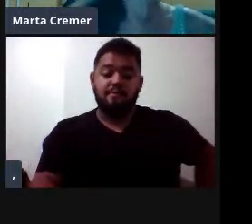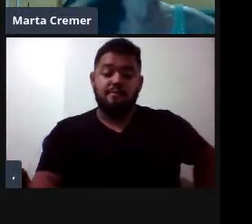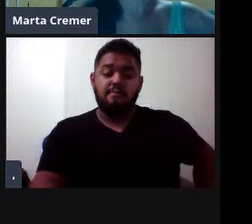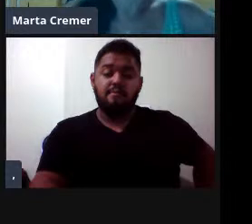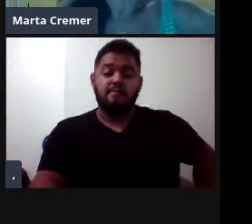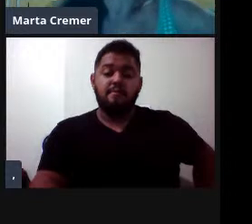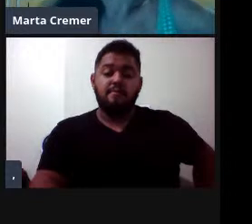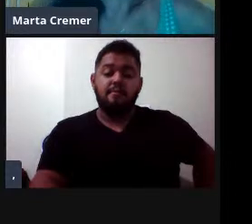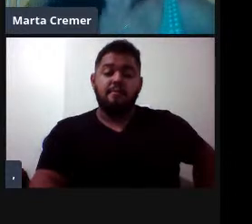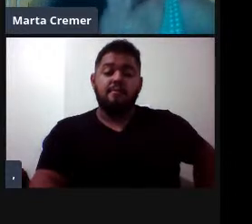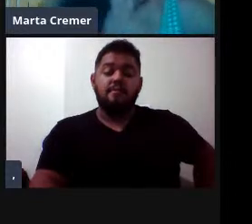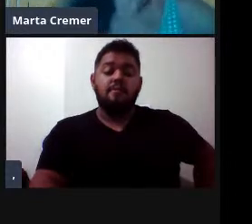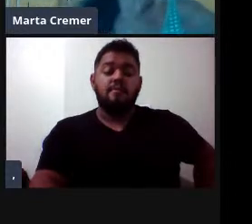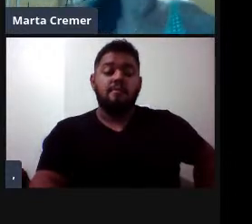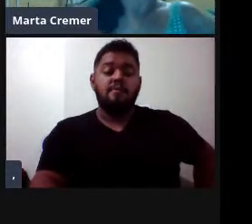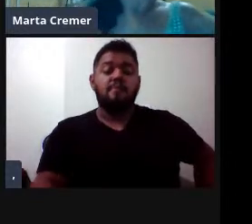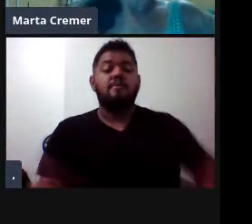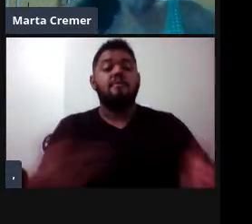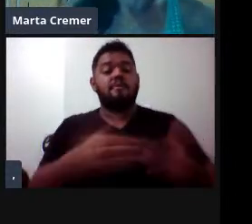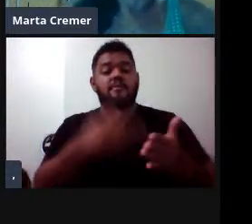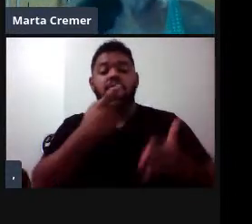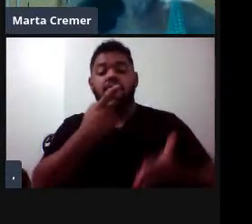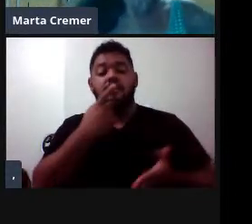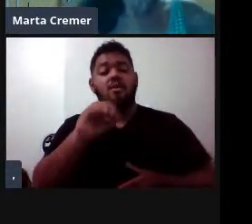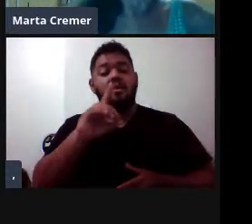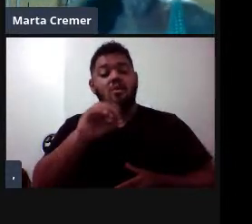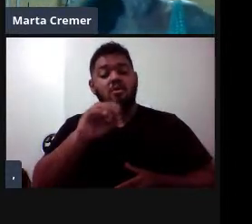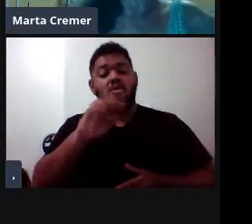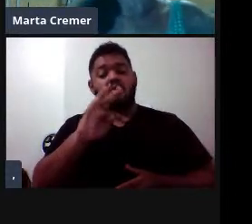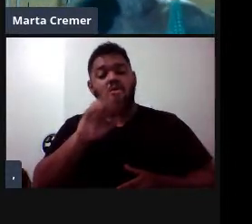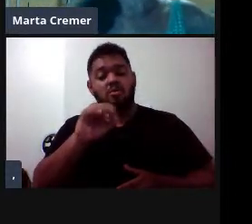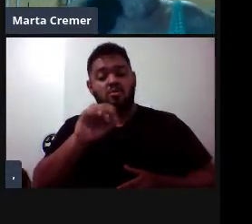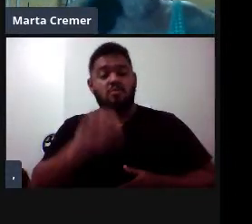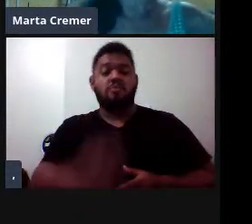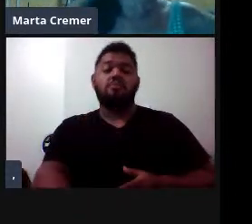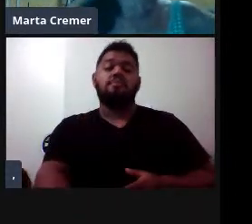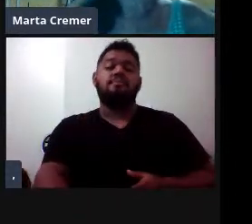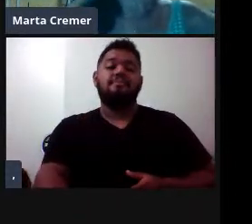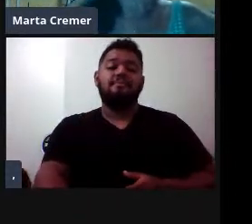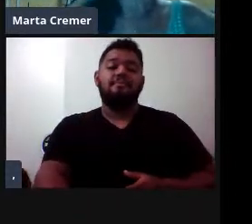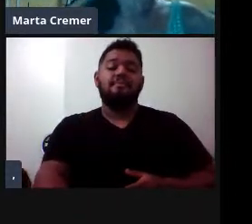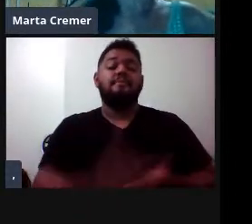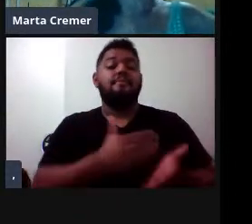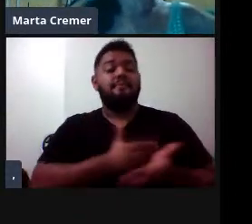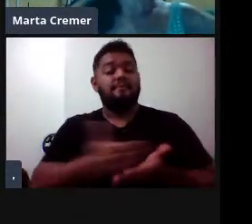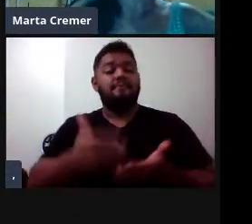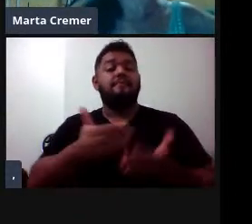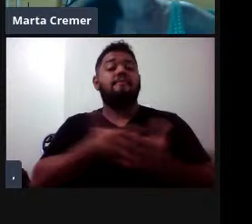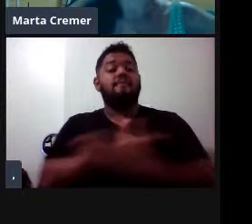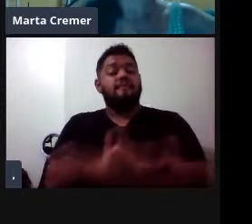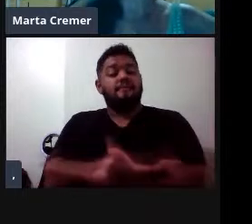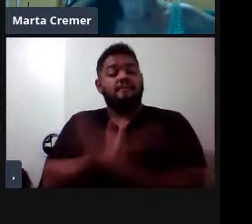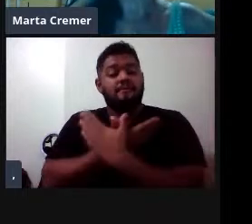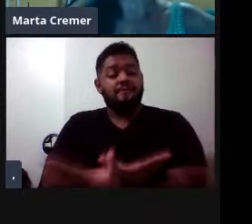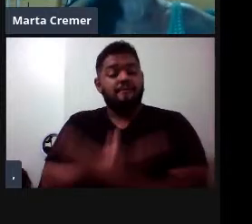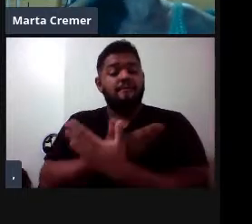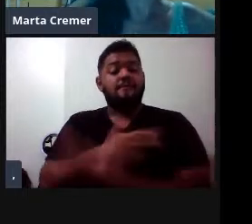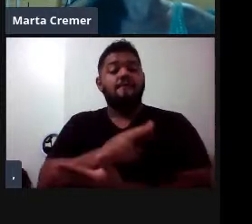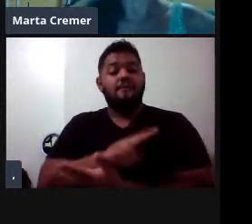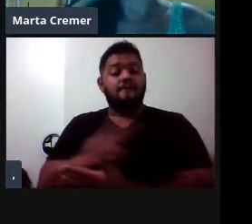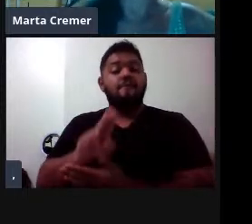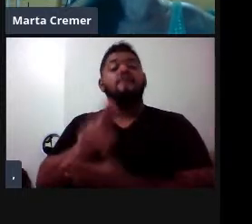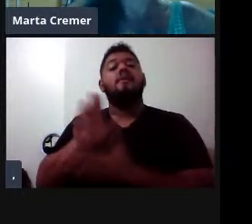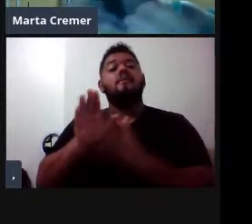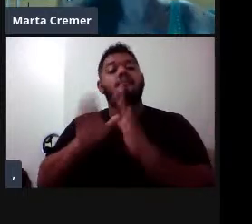fala um pouco, então, dos odontocetos, começando pelos cachalotes, pelos maiores, né, as cachalotes também são chamadas baleias,